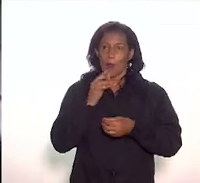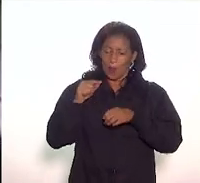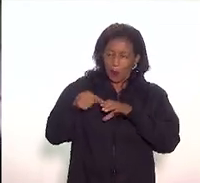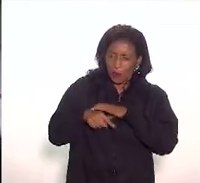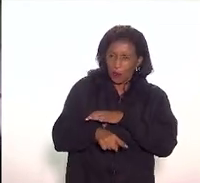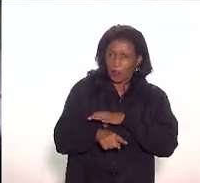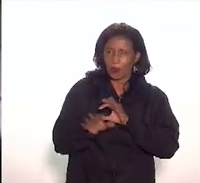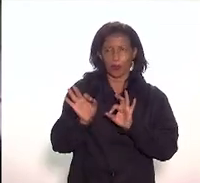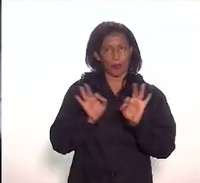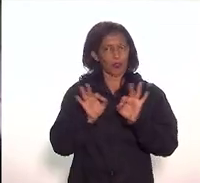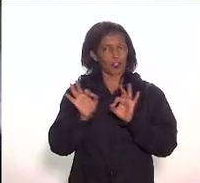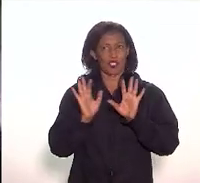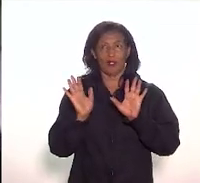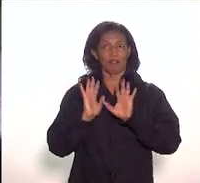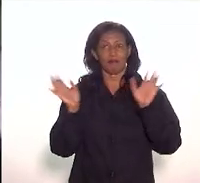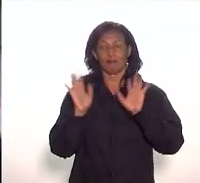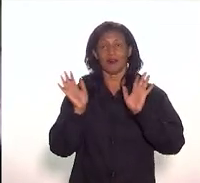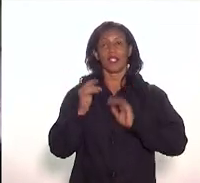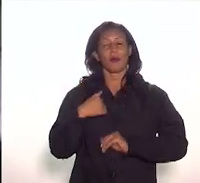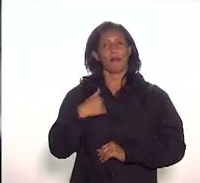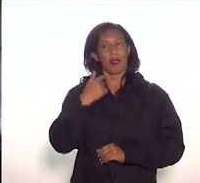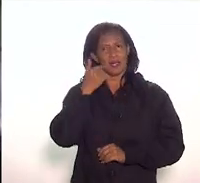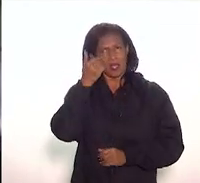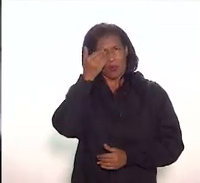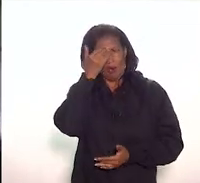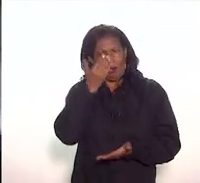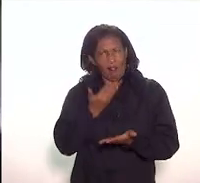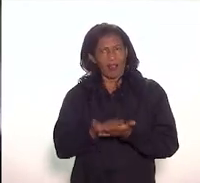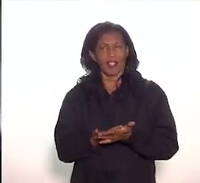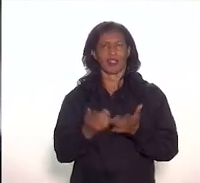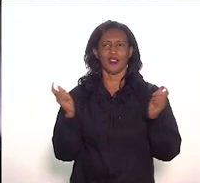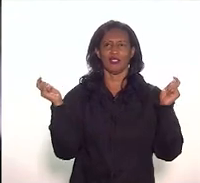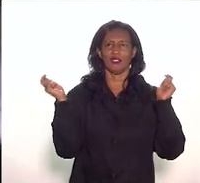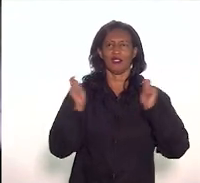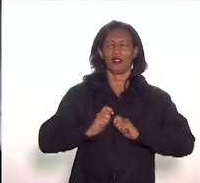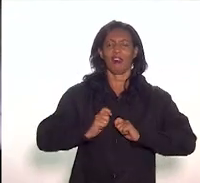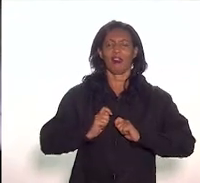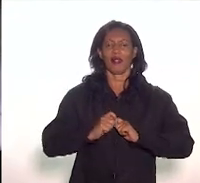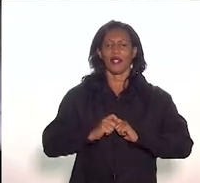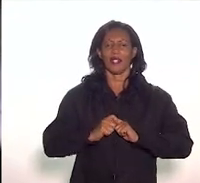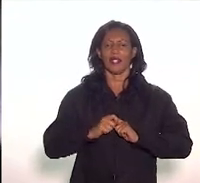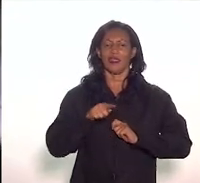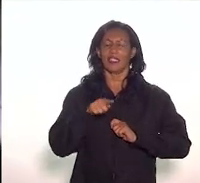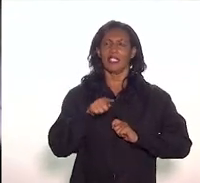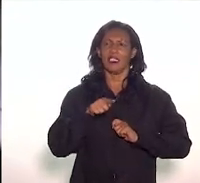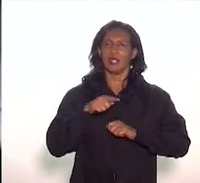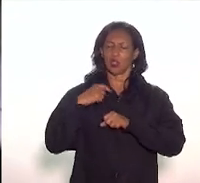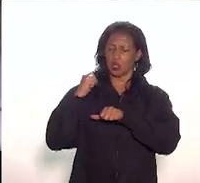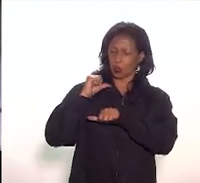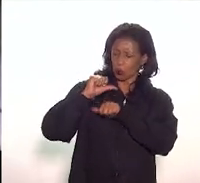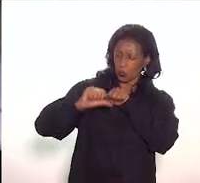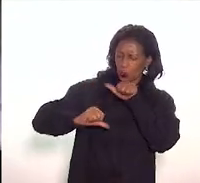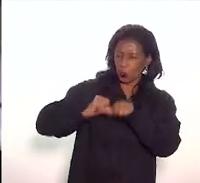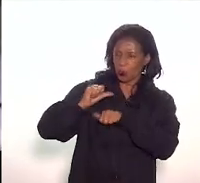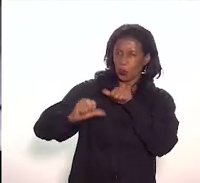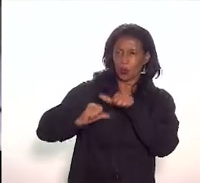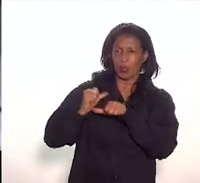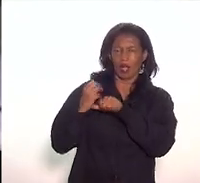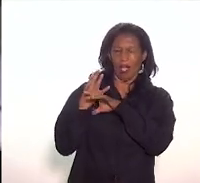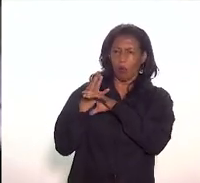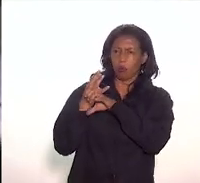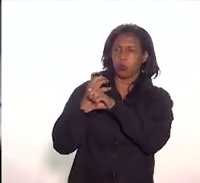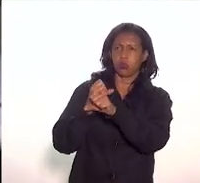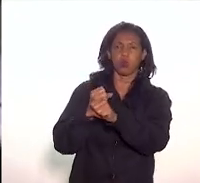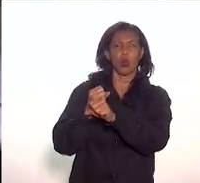que é uma proposta interessante e acredito que essa questão de construirmos esse projeto coletivamente,